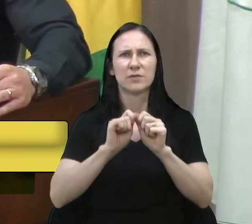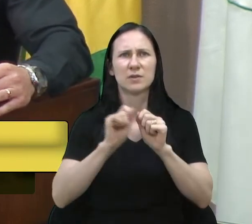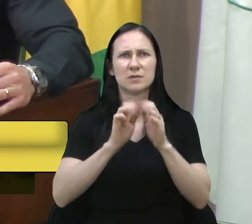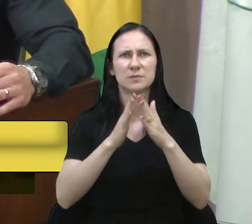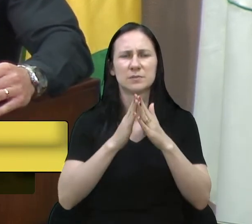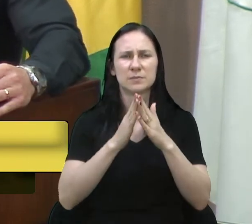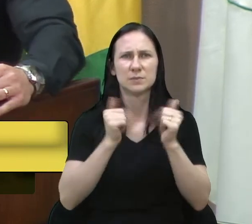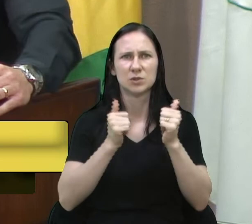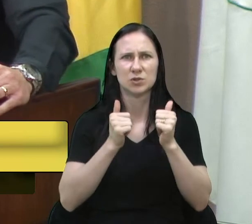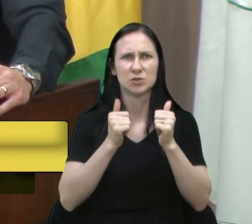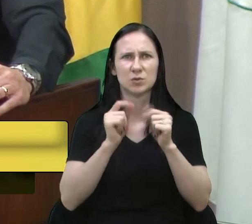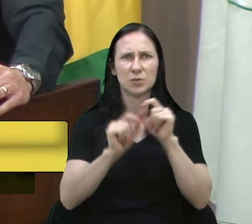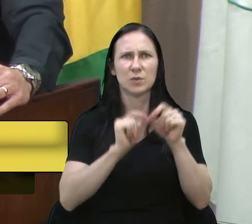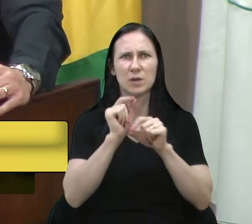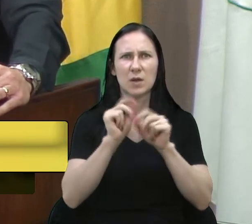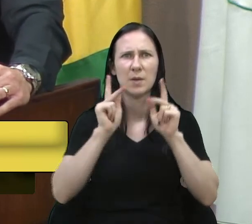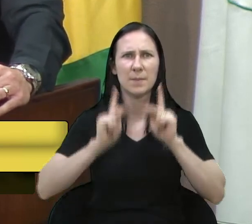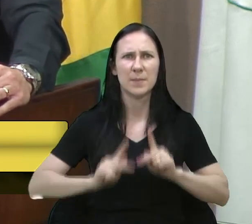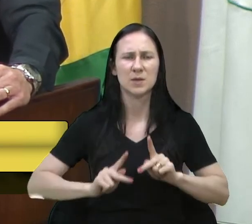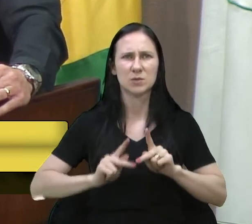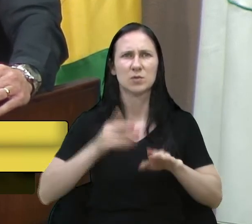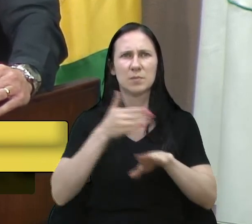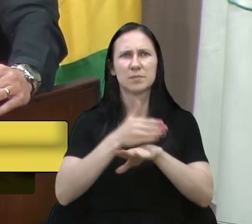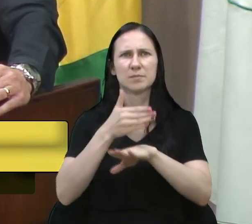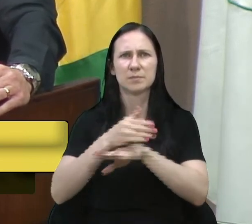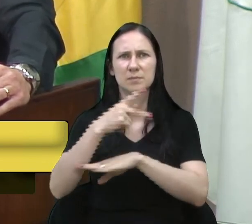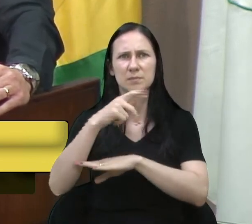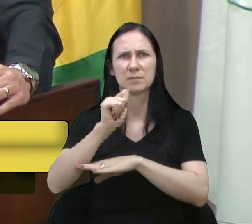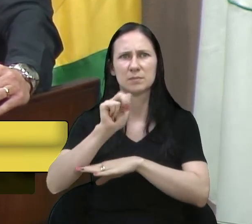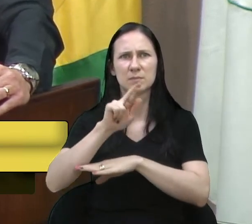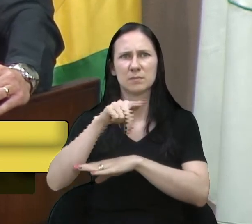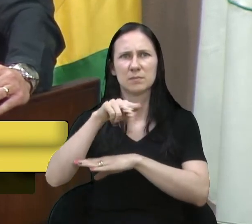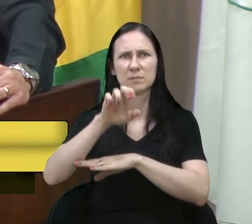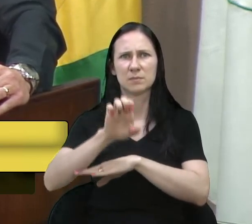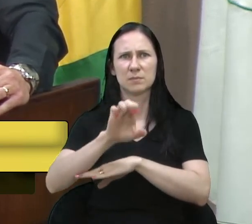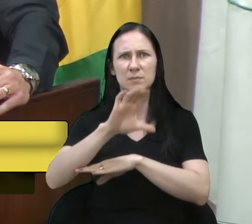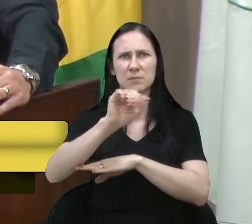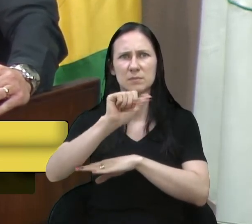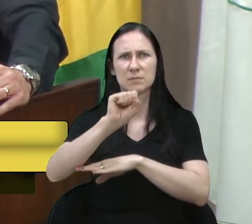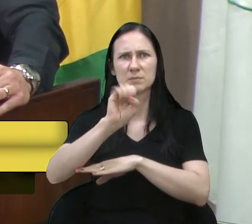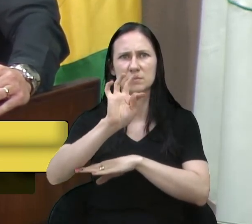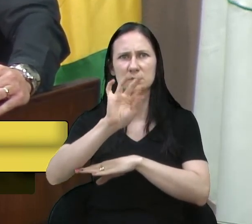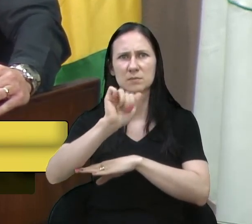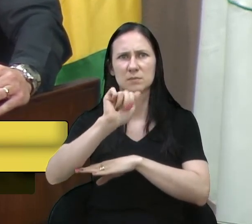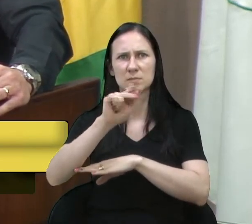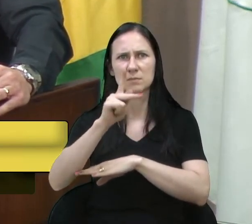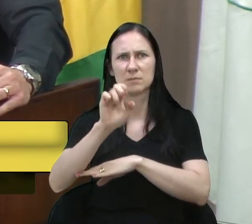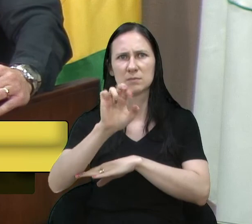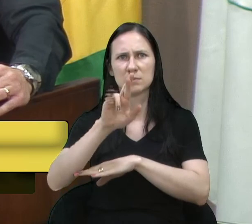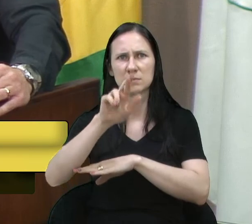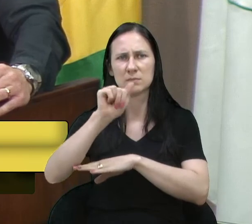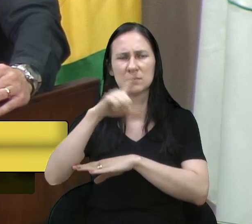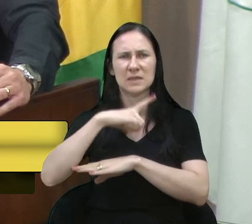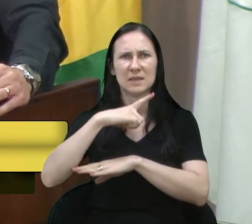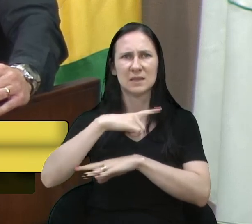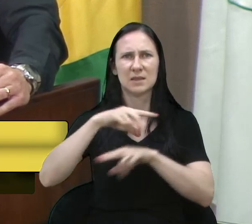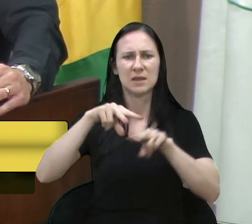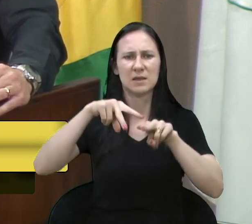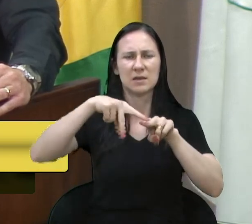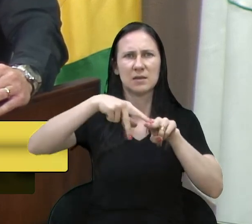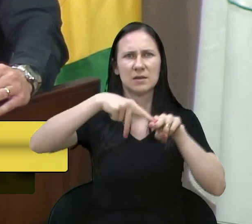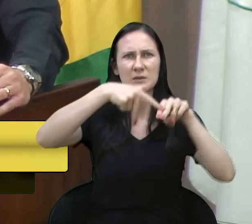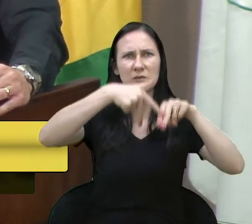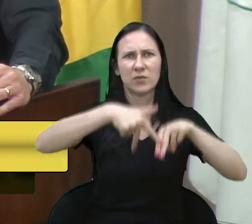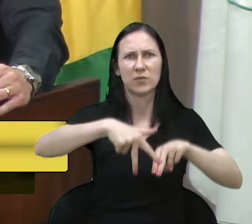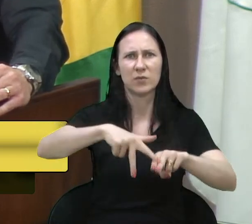frequentadores do Parque das Castanheiras, lá na pista, skate plaza, e